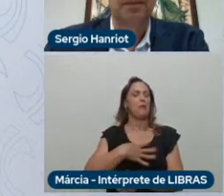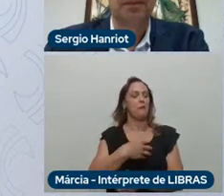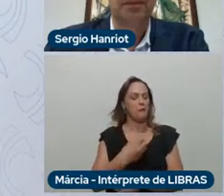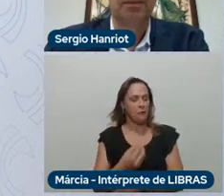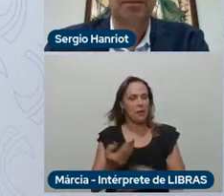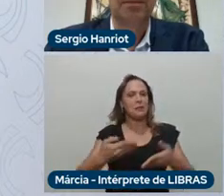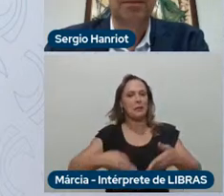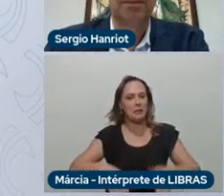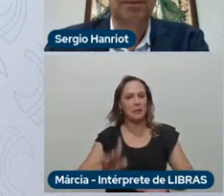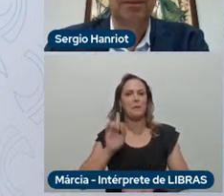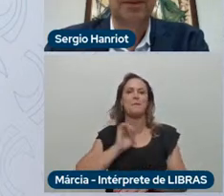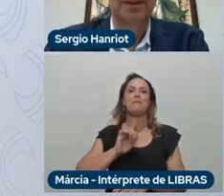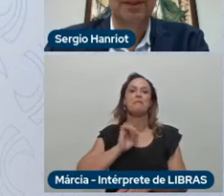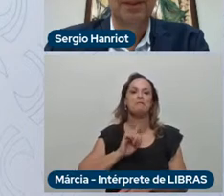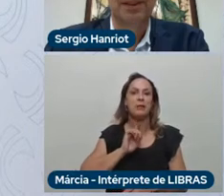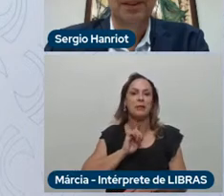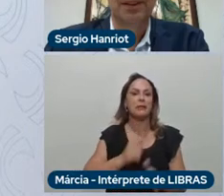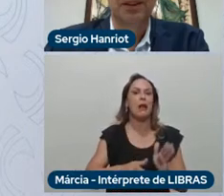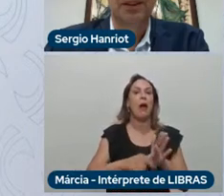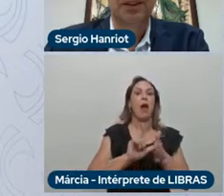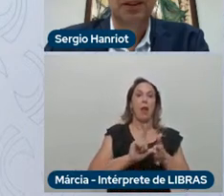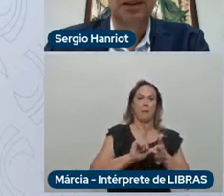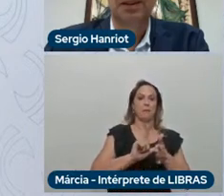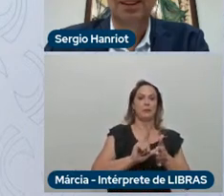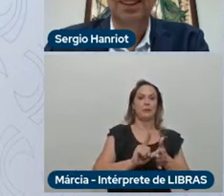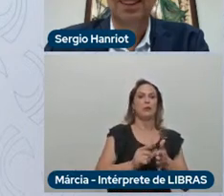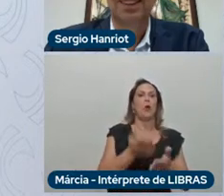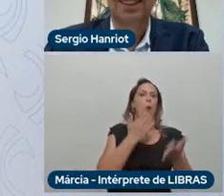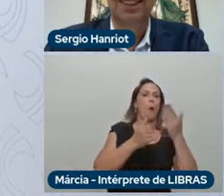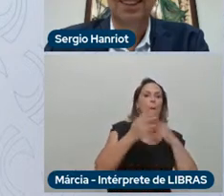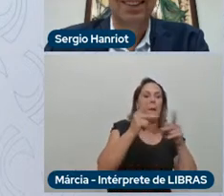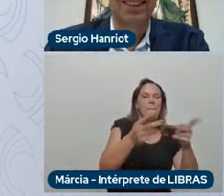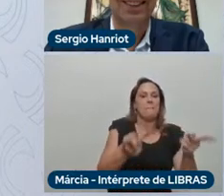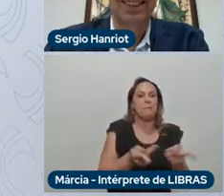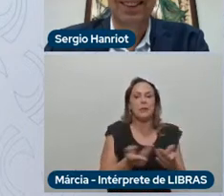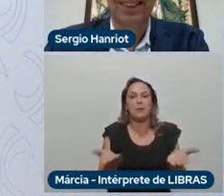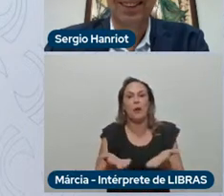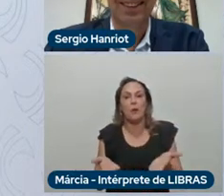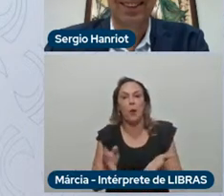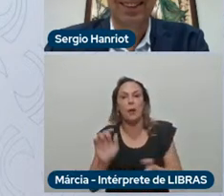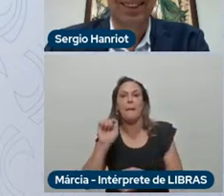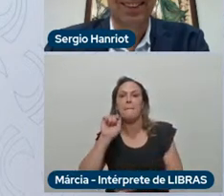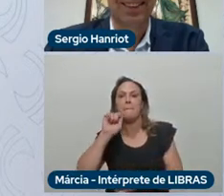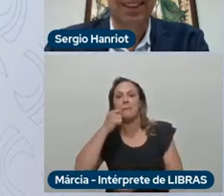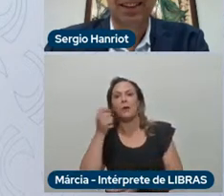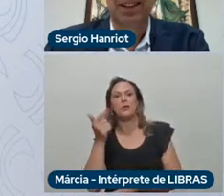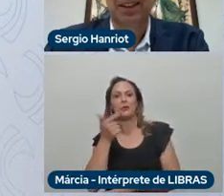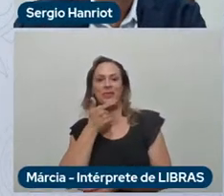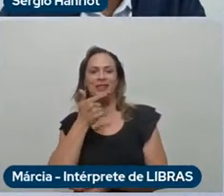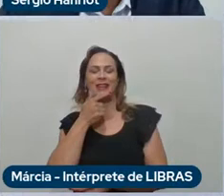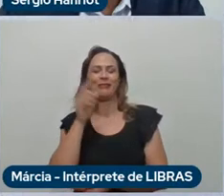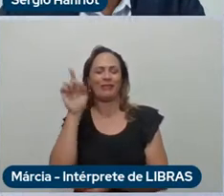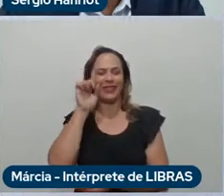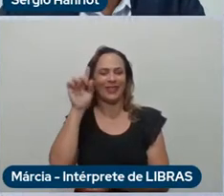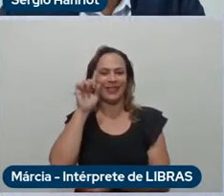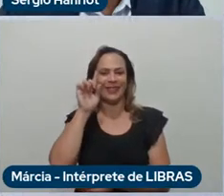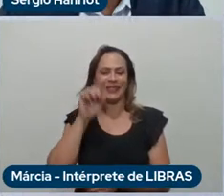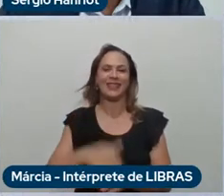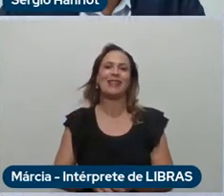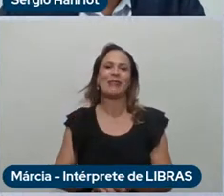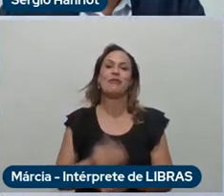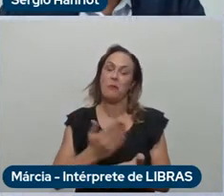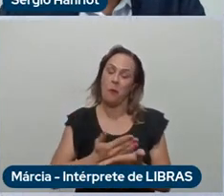pizza, agora é pau de queijo todos os dias. Mas vamos lá, então, vamos com a nossa apresentação e depois, com muito prazer,